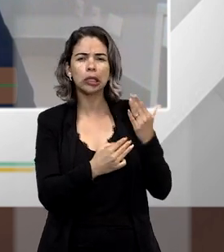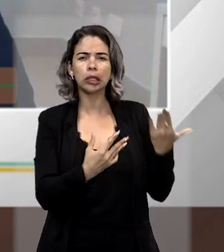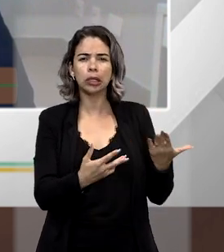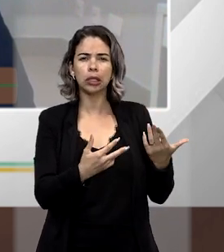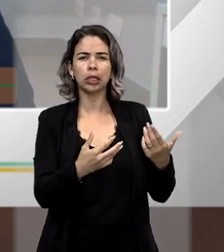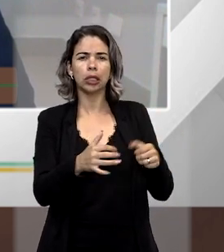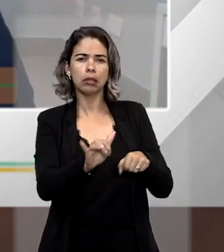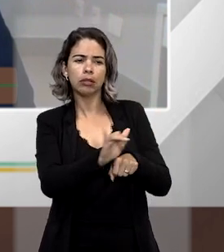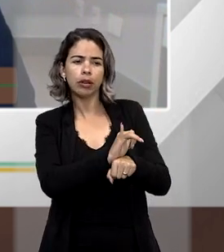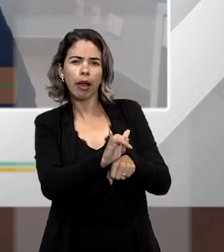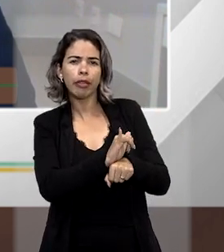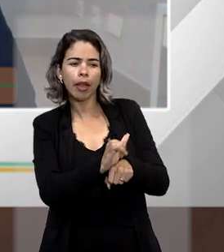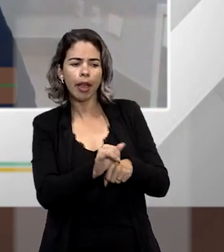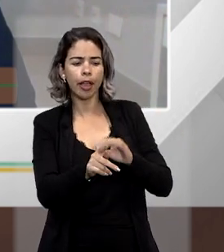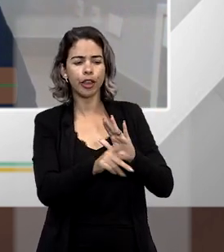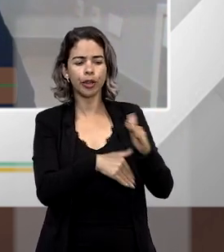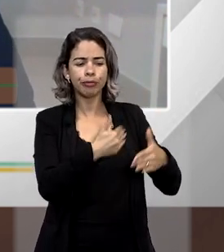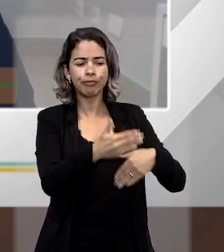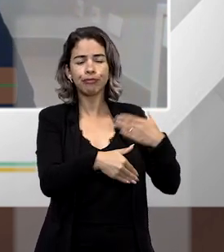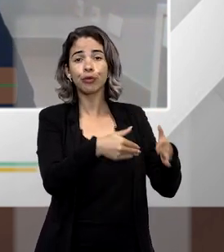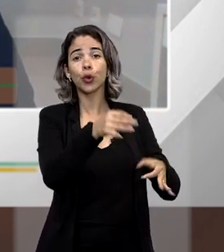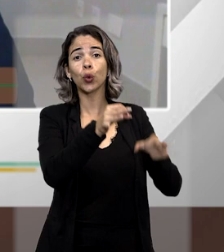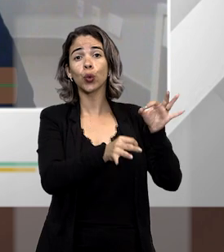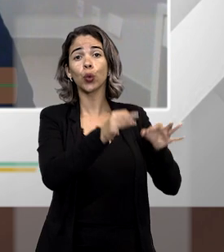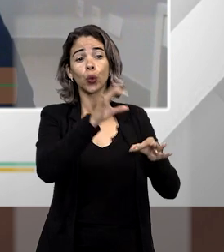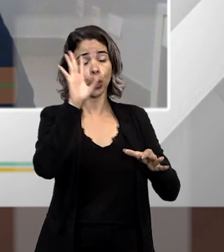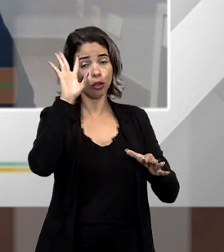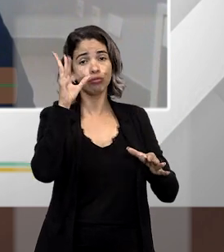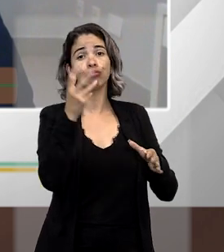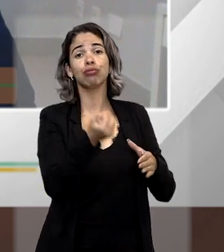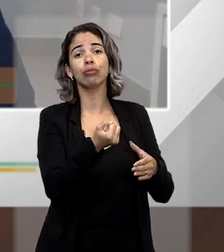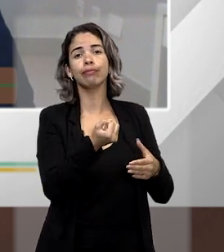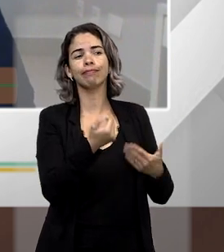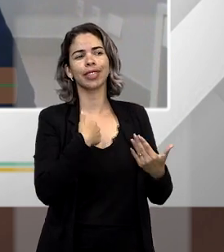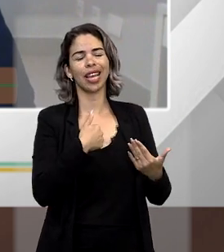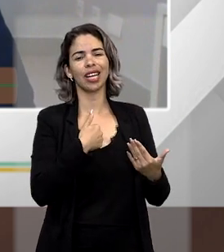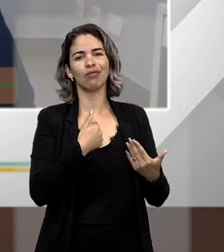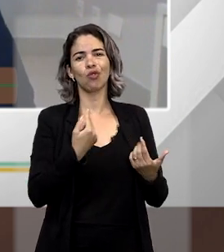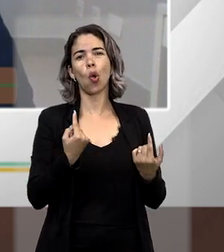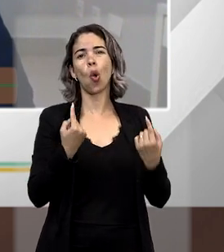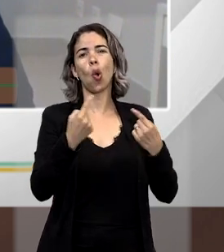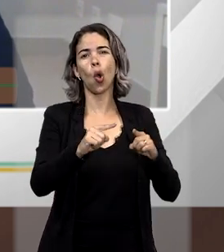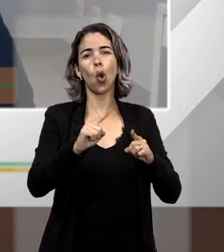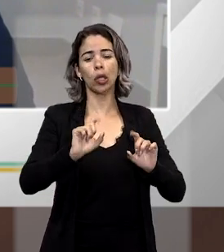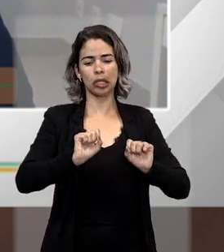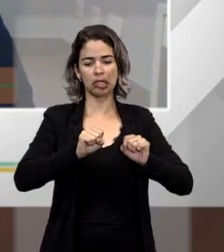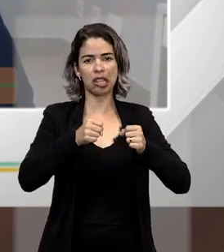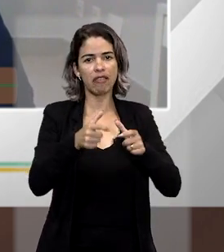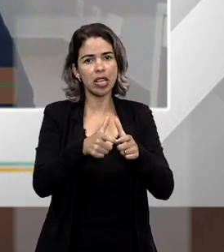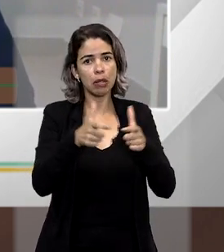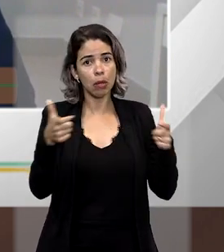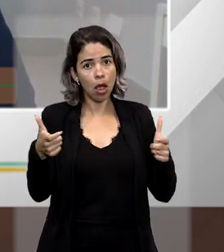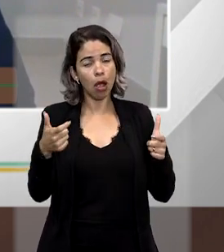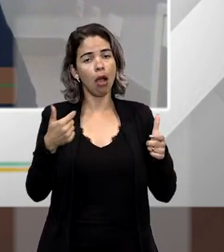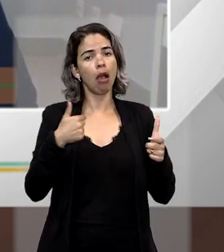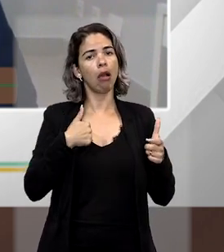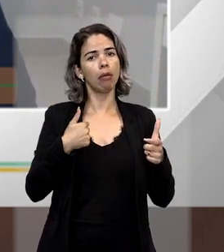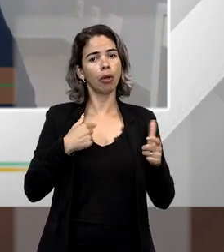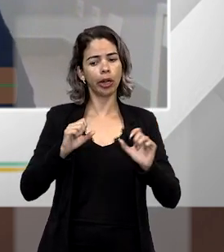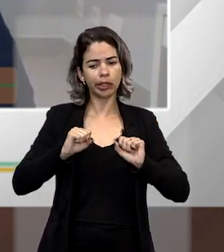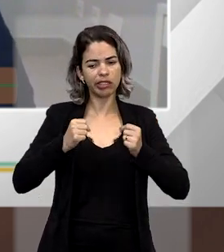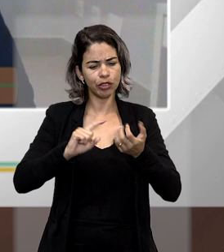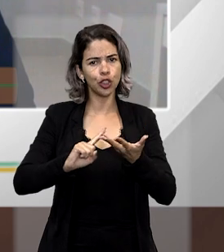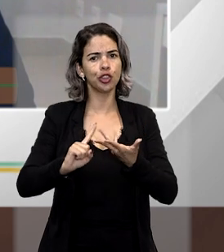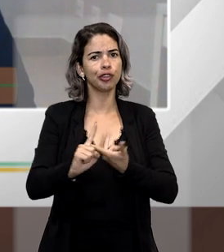uma previsão de um rito de julgamento que, para muitos, feria a ampla defesa, o contraditório, os meios